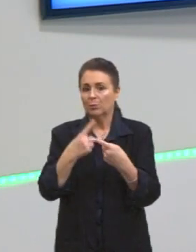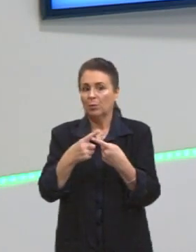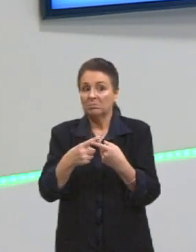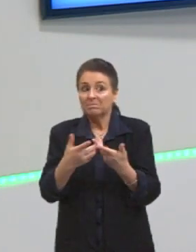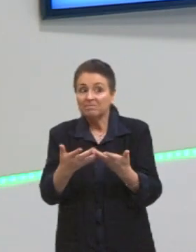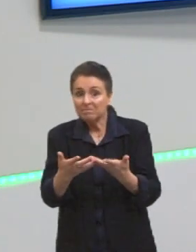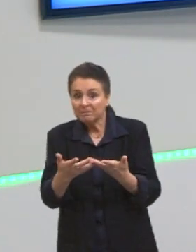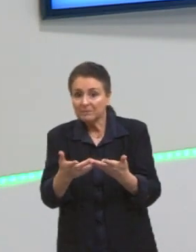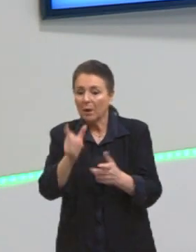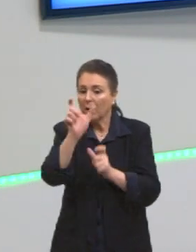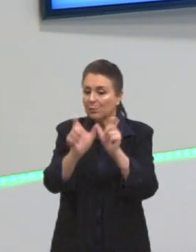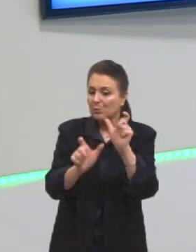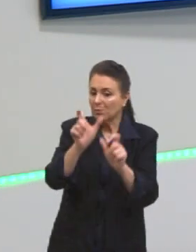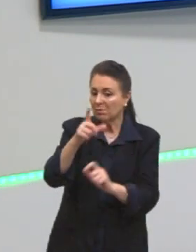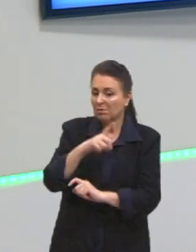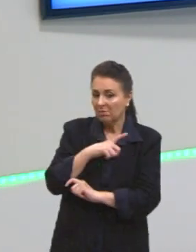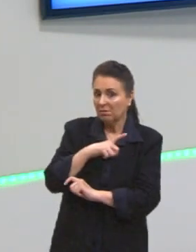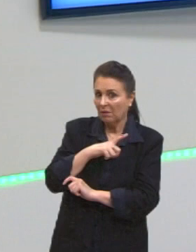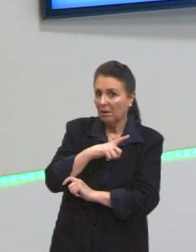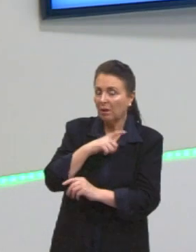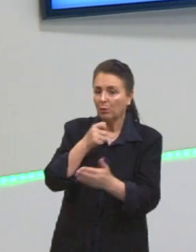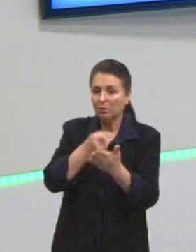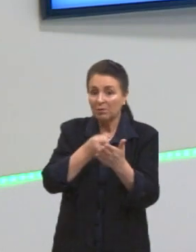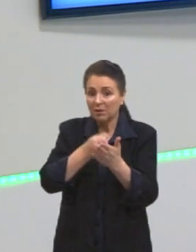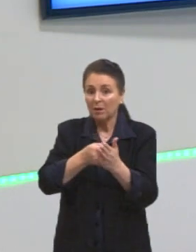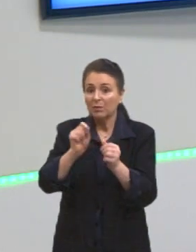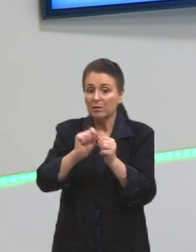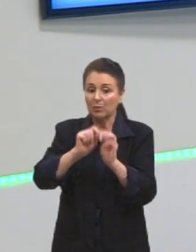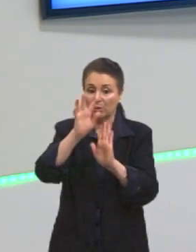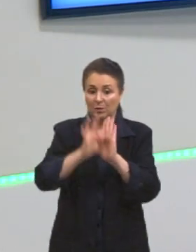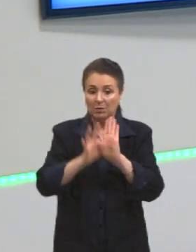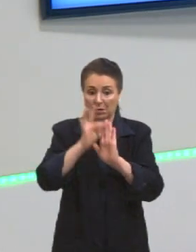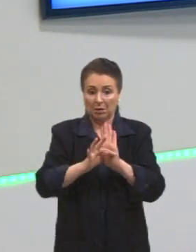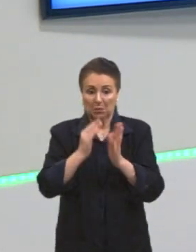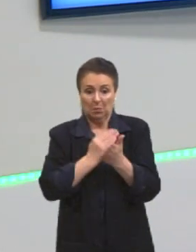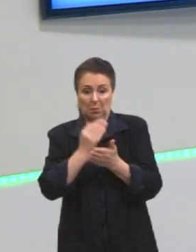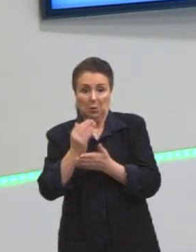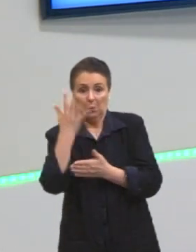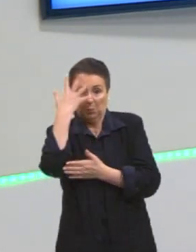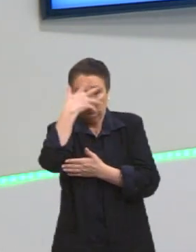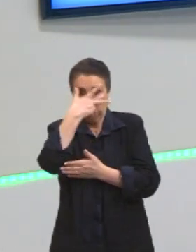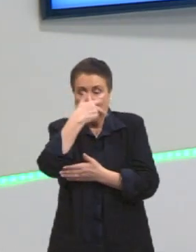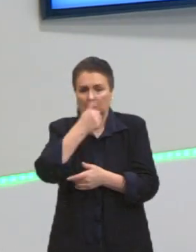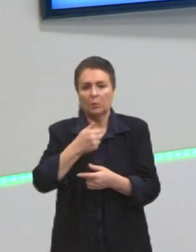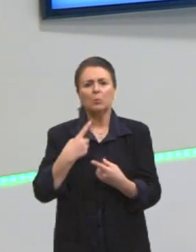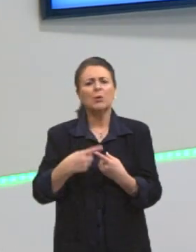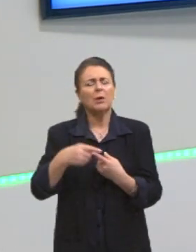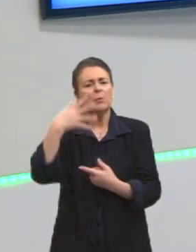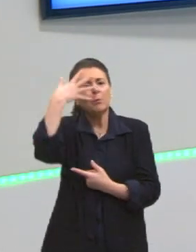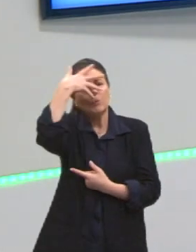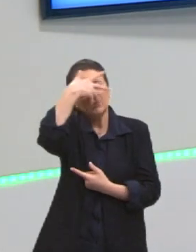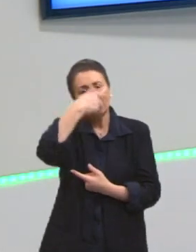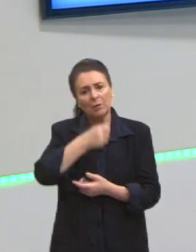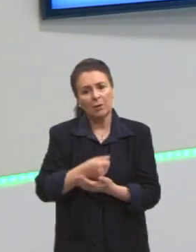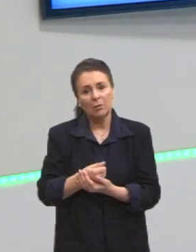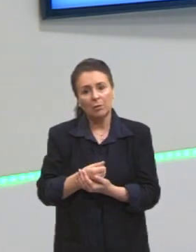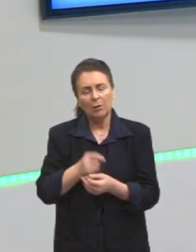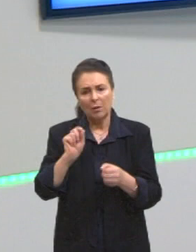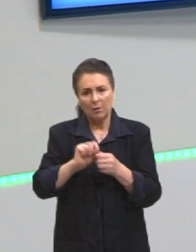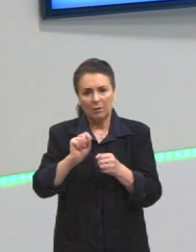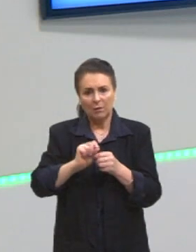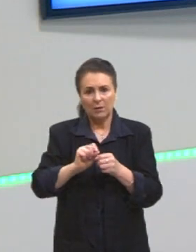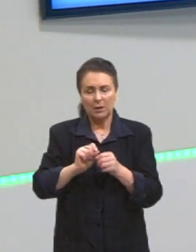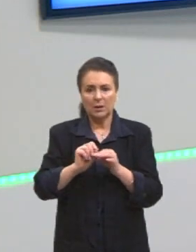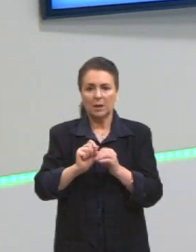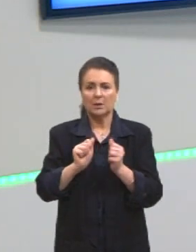as pessoas tentam fazer esses textos ficarem bonitos. Mas bonito sobre que aspecto? Sobre aquele aspecto de fazer ele ficar